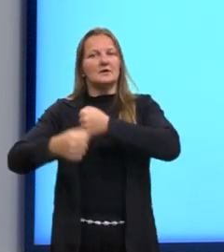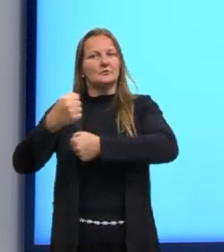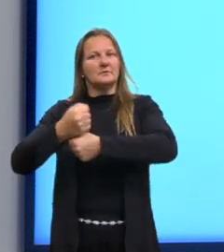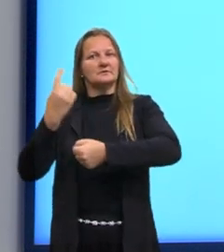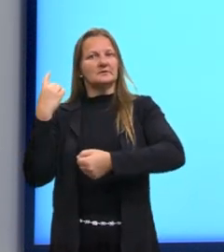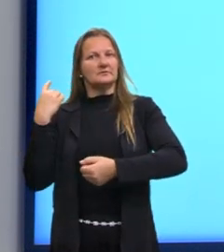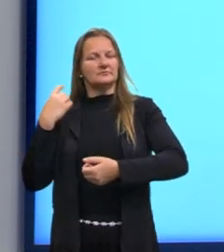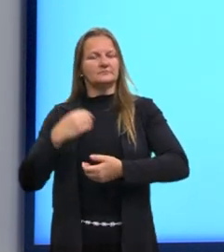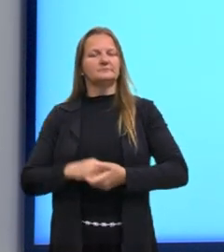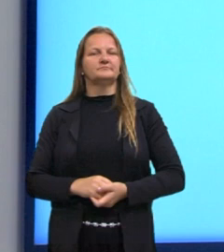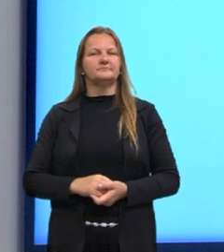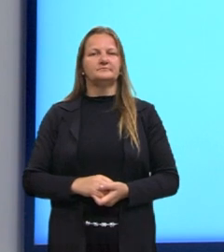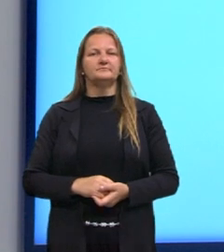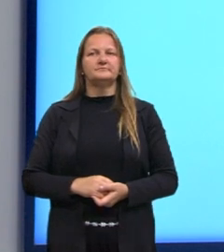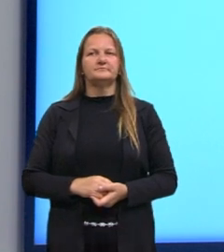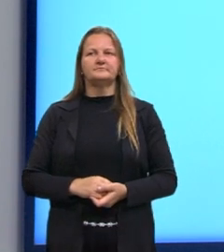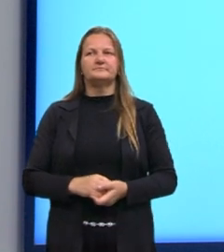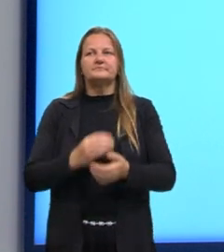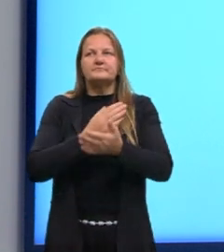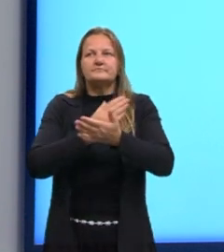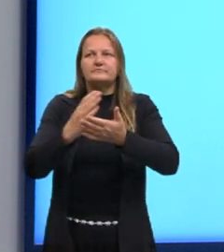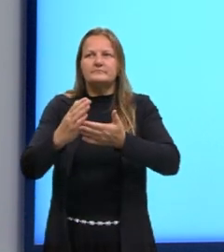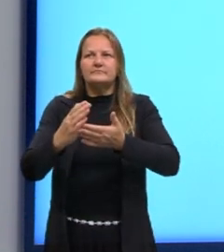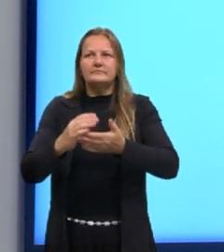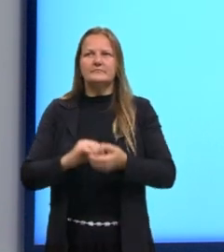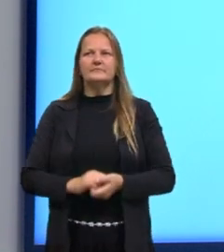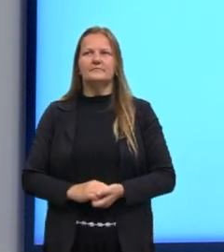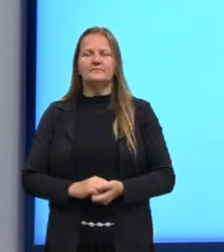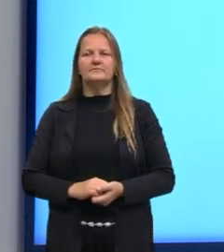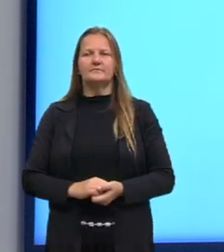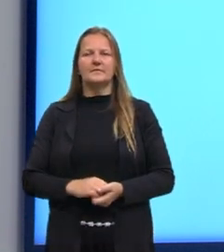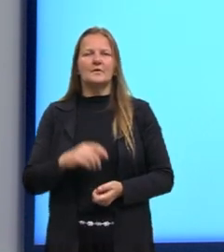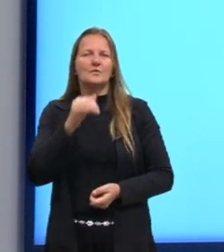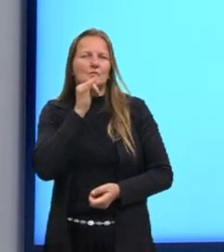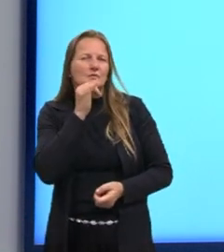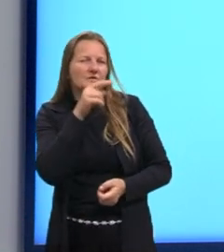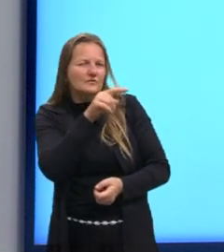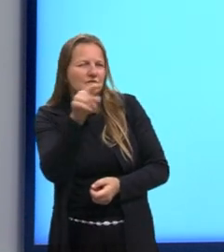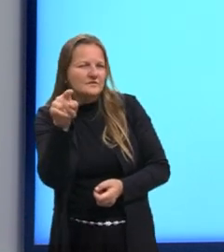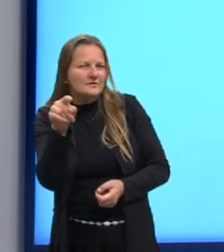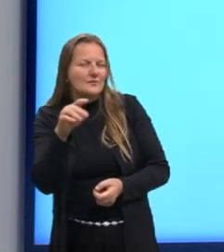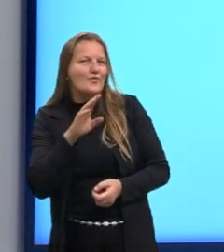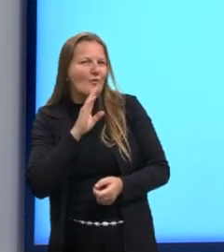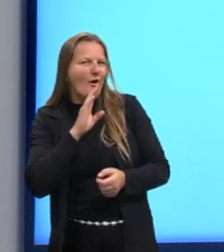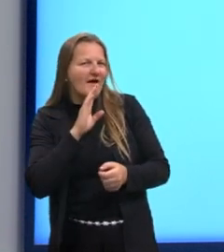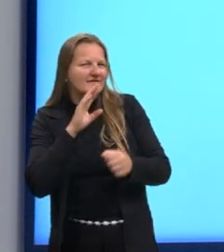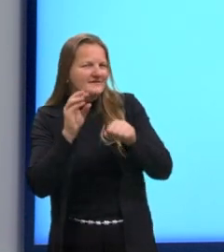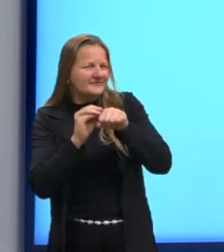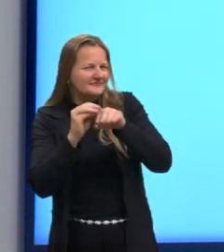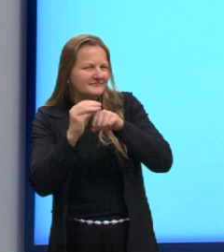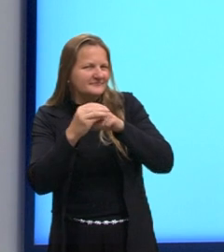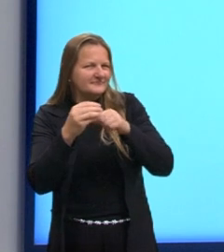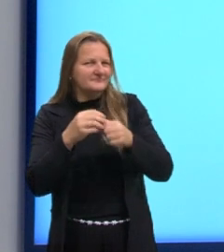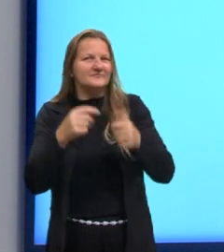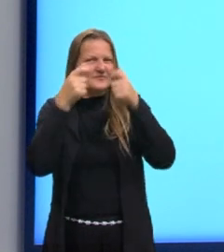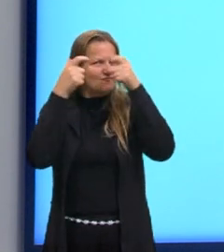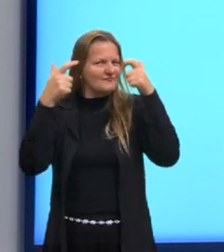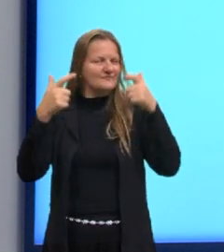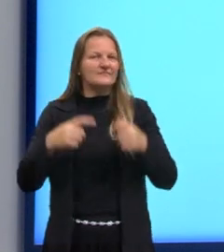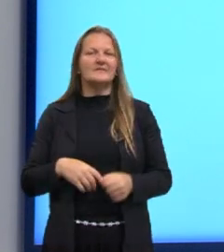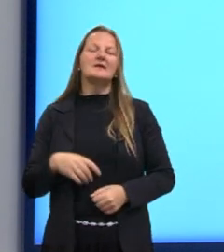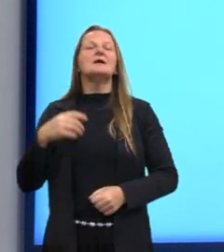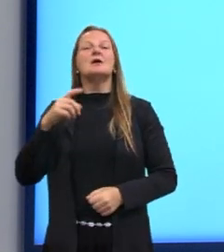Então, começando, vamos testar aí os teus conhecimentos. Em uma